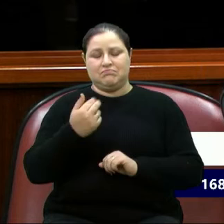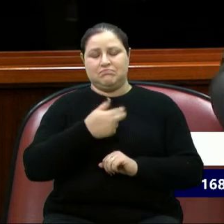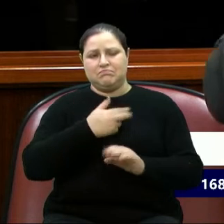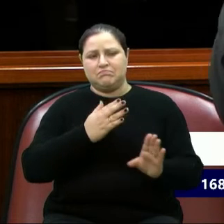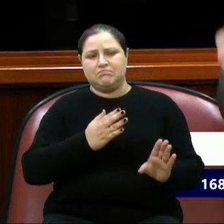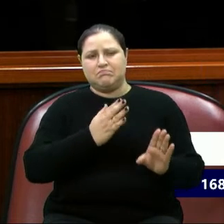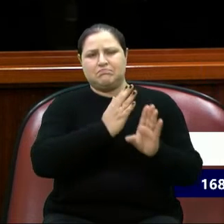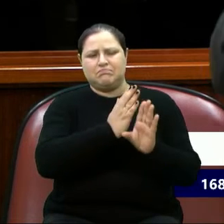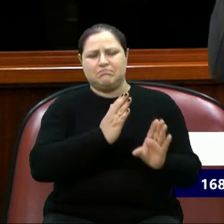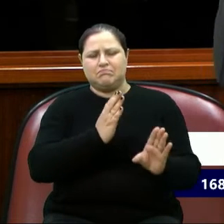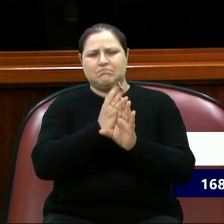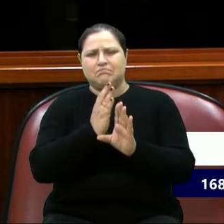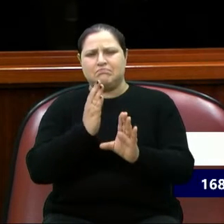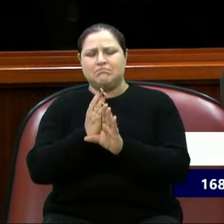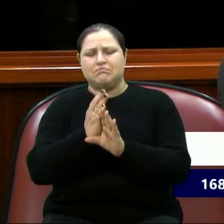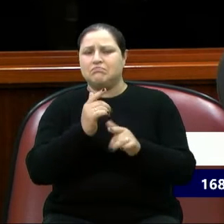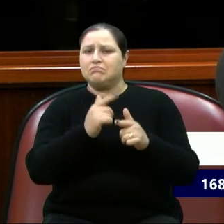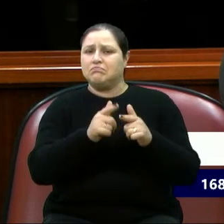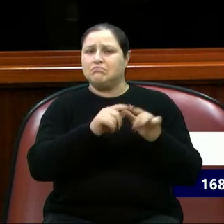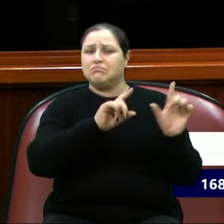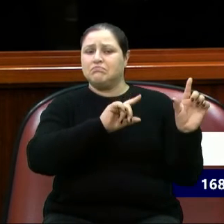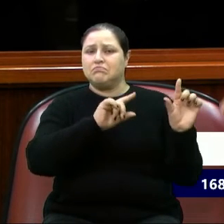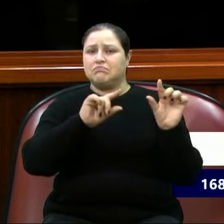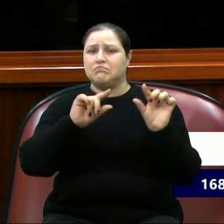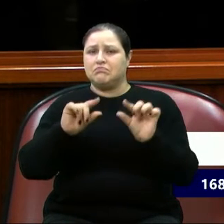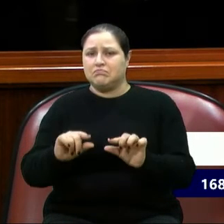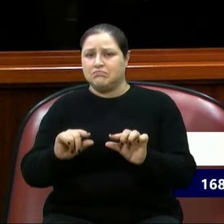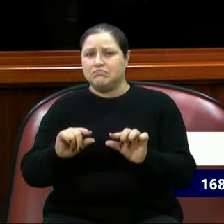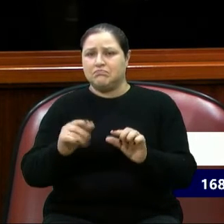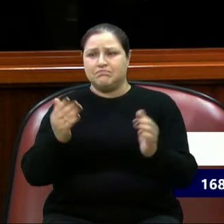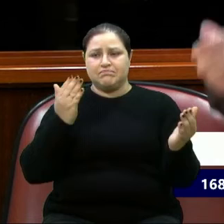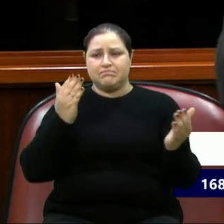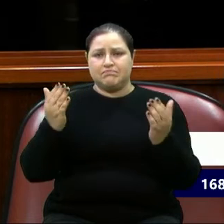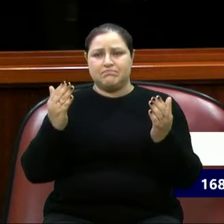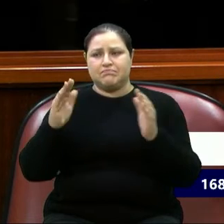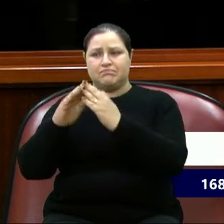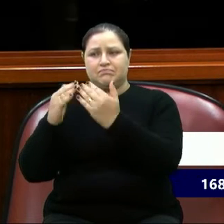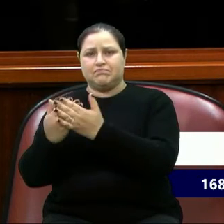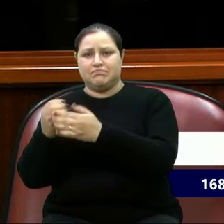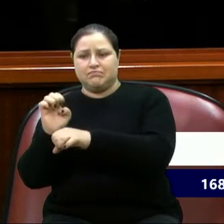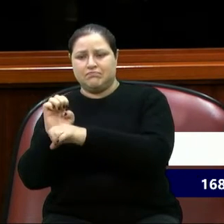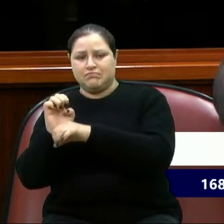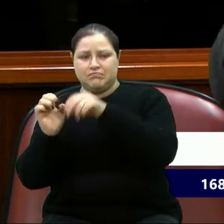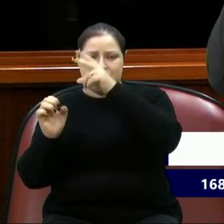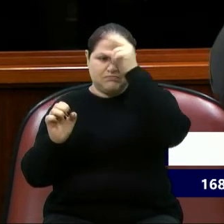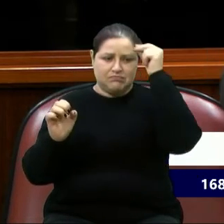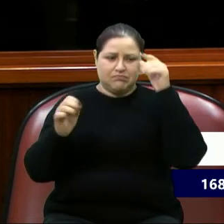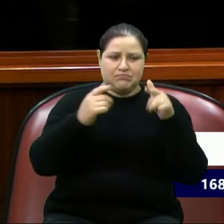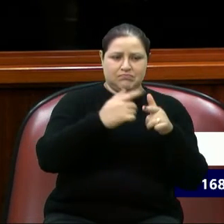problemas que são muito menores da rede estadual, é porque nós temos